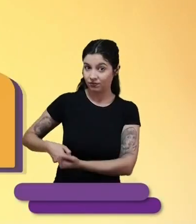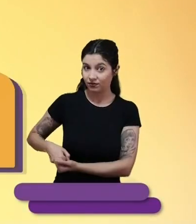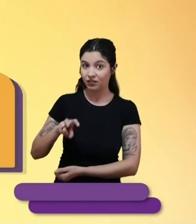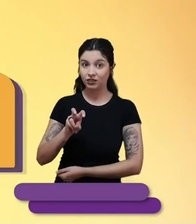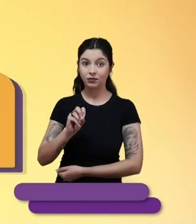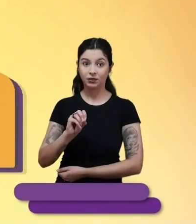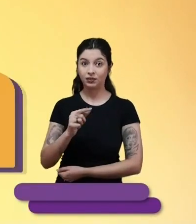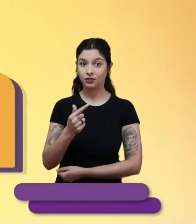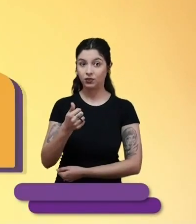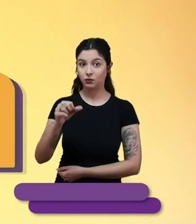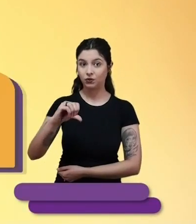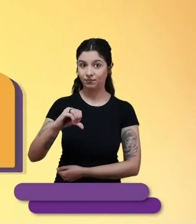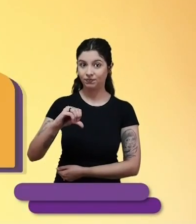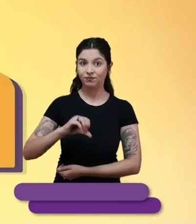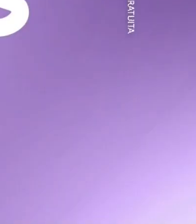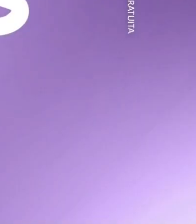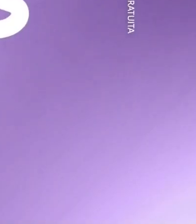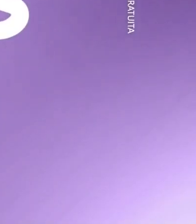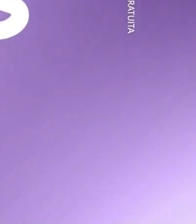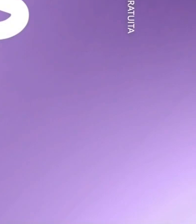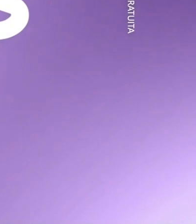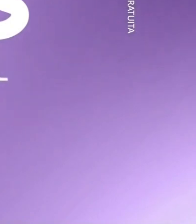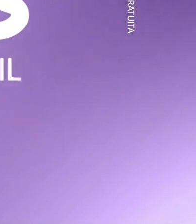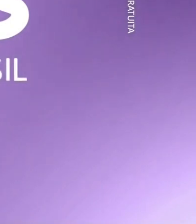Oxalá, 5789.